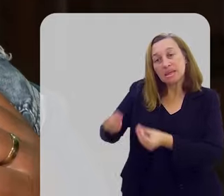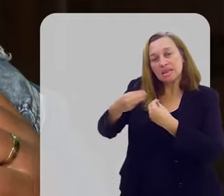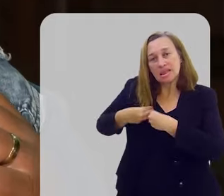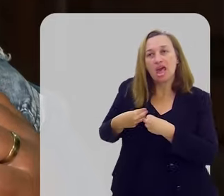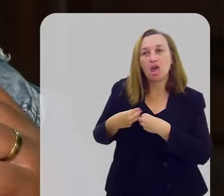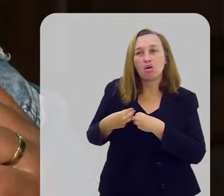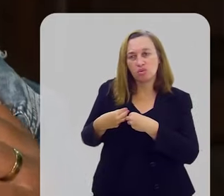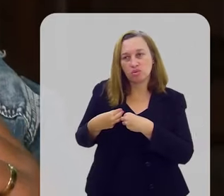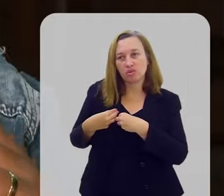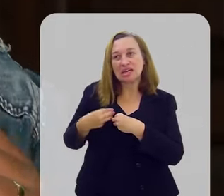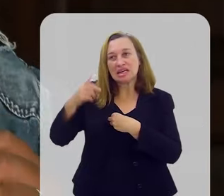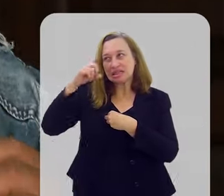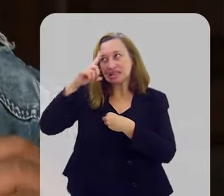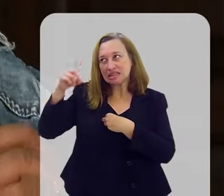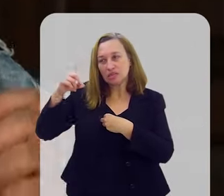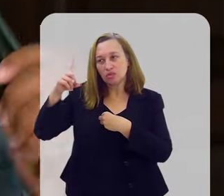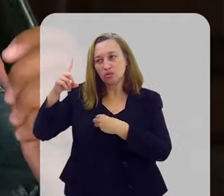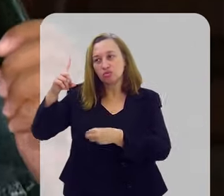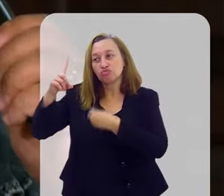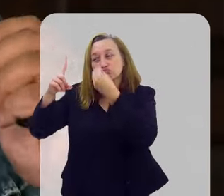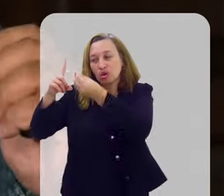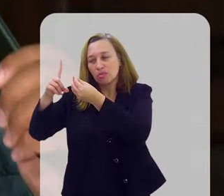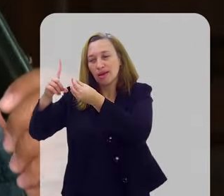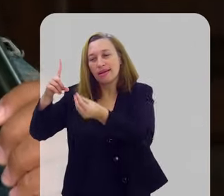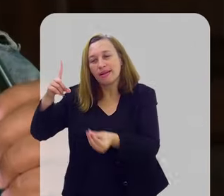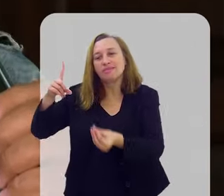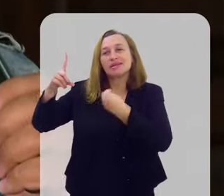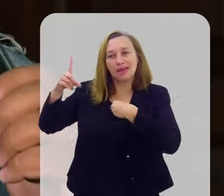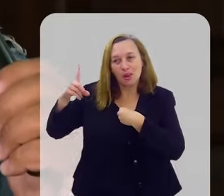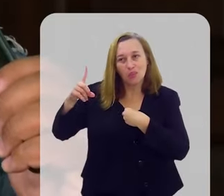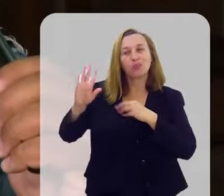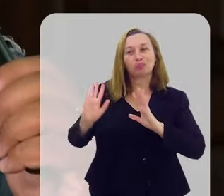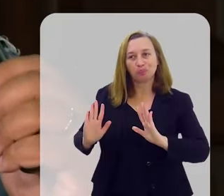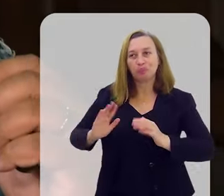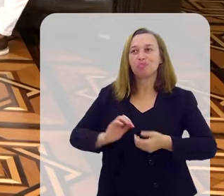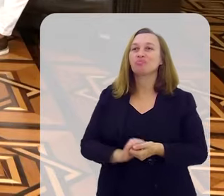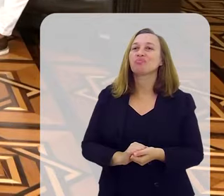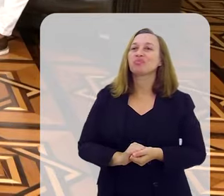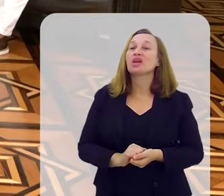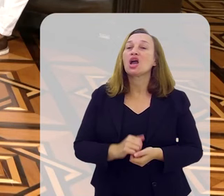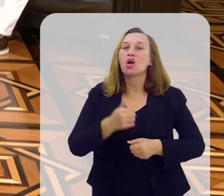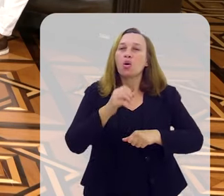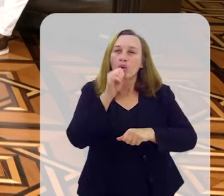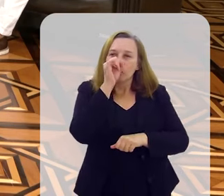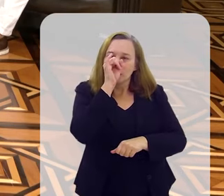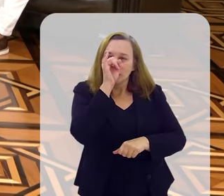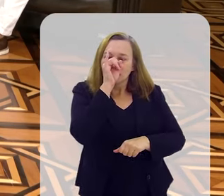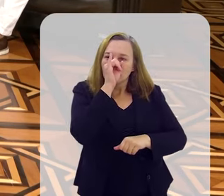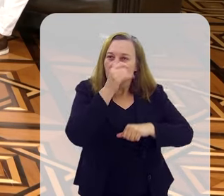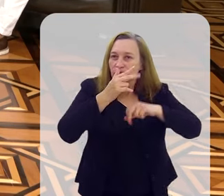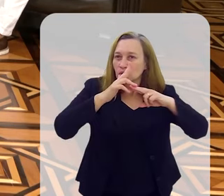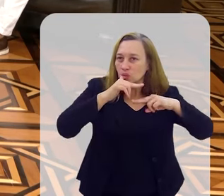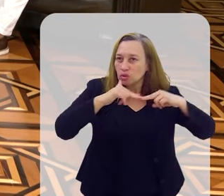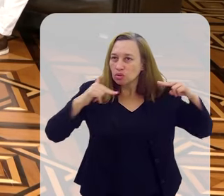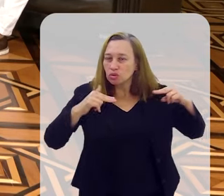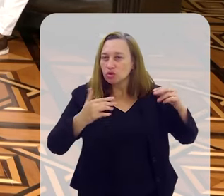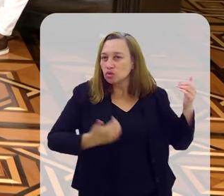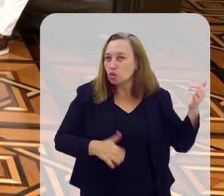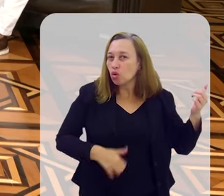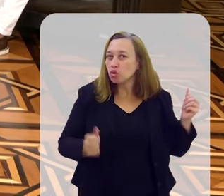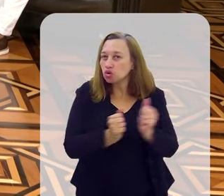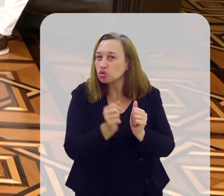Acredito que Deus derramou na vida dele e espirrou em mim. Beiconzinho entrou no estúdio junto contigo. Beiconzinho tocou também.